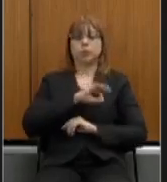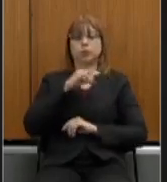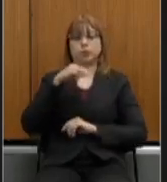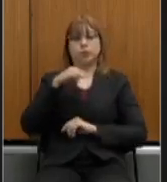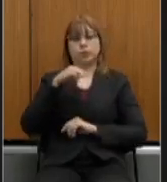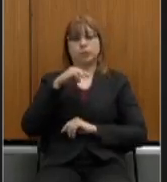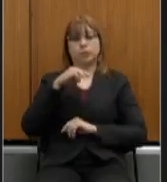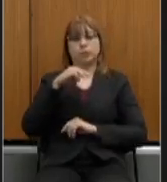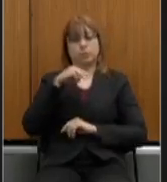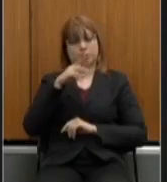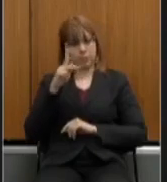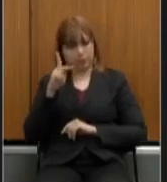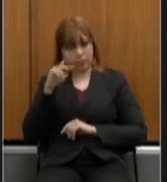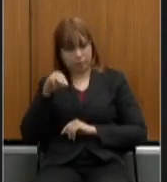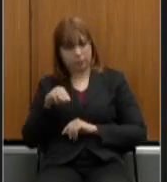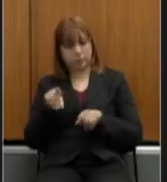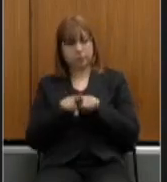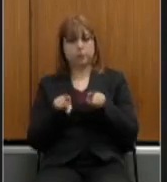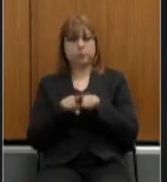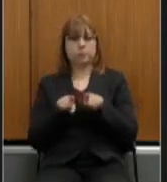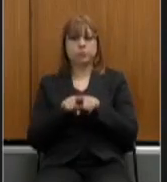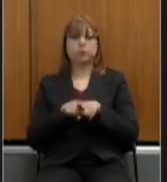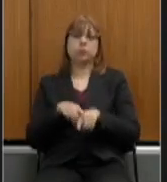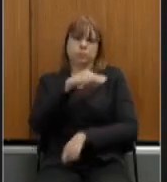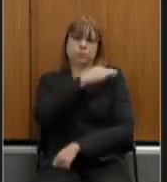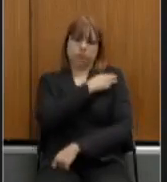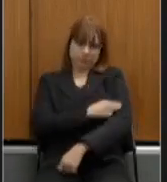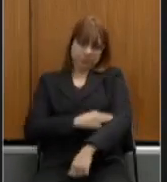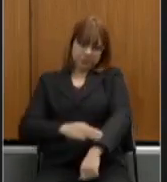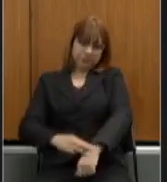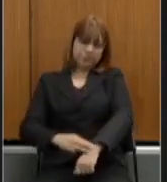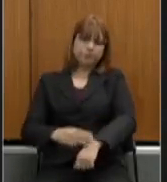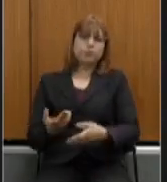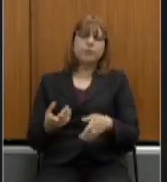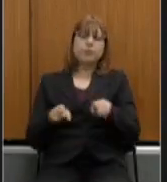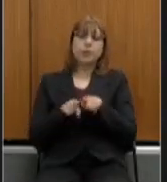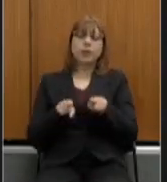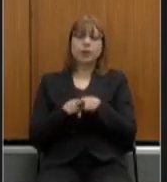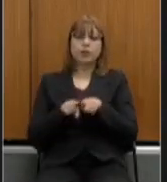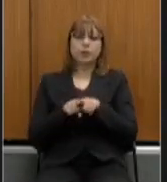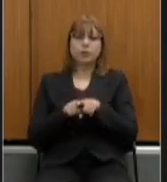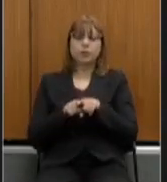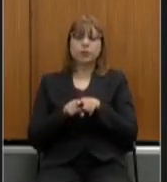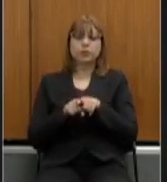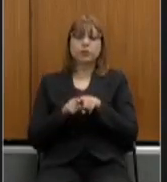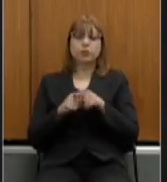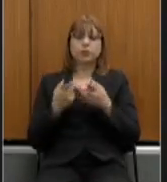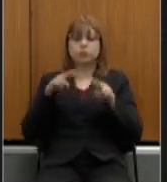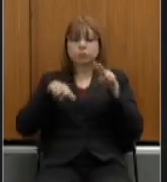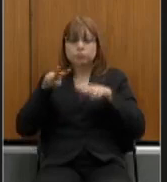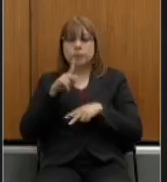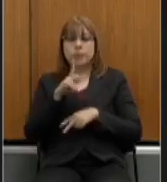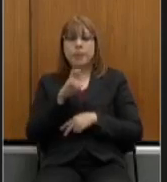Carreira do Magistério do Instituto Geral de Perícia e também a